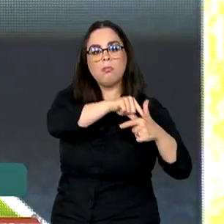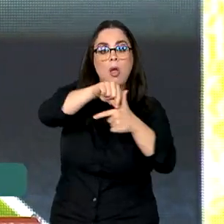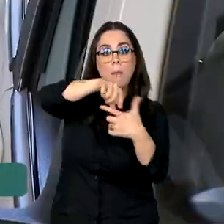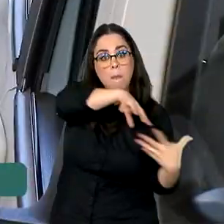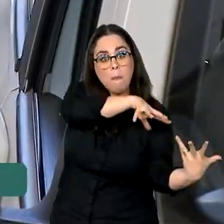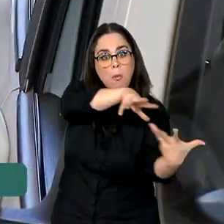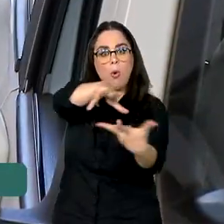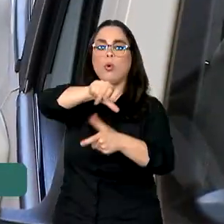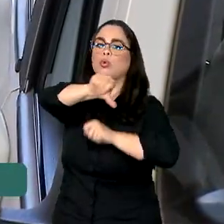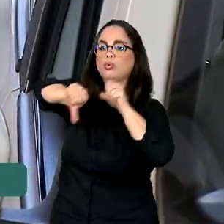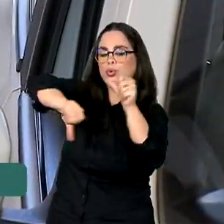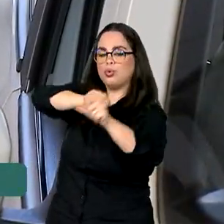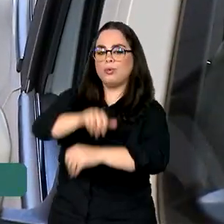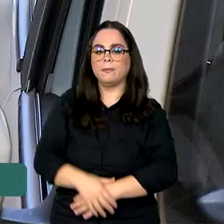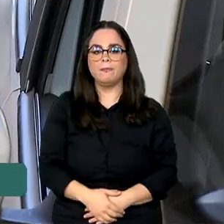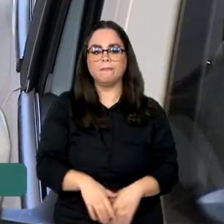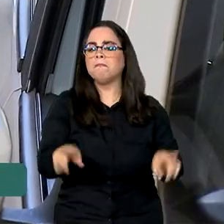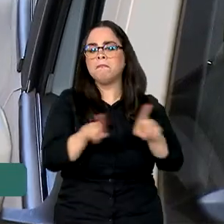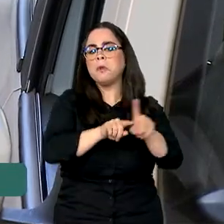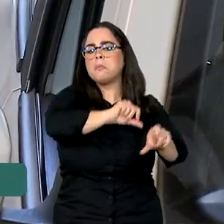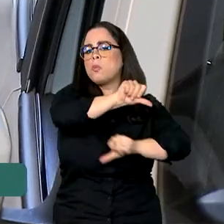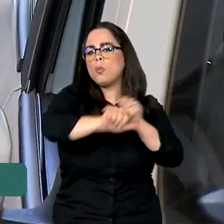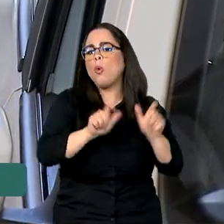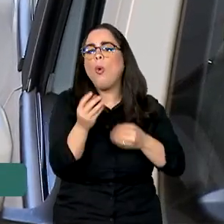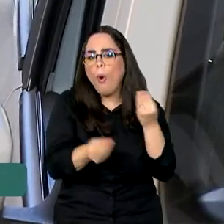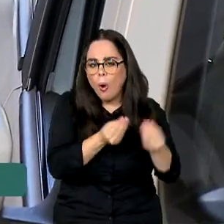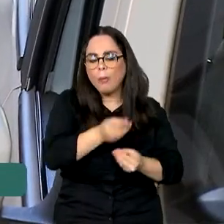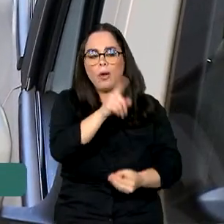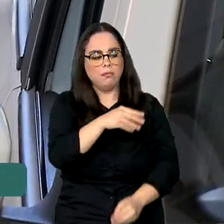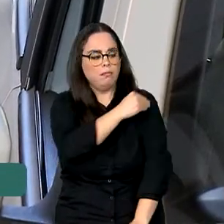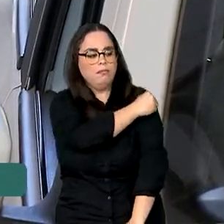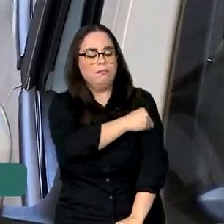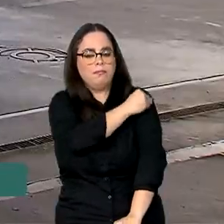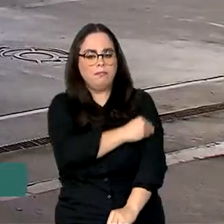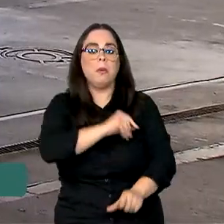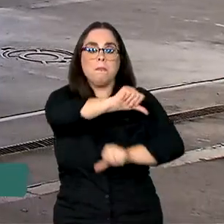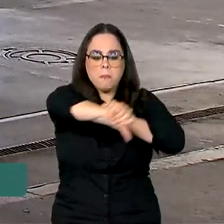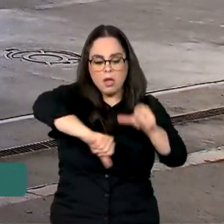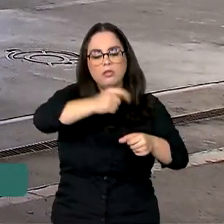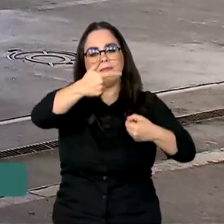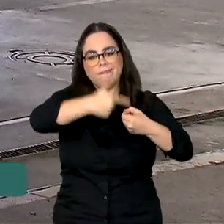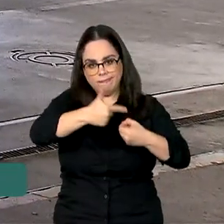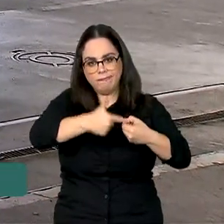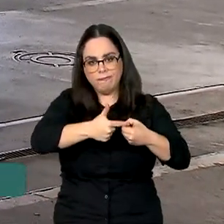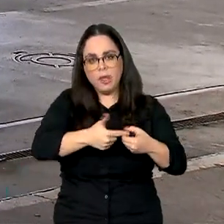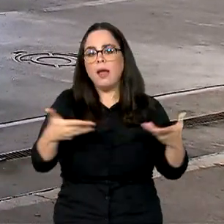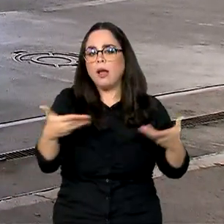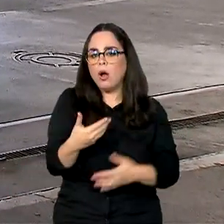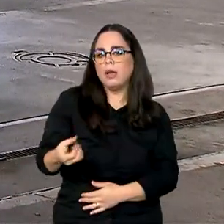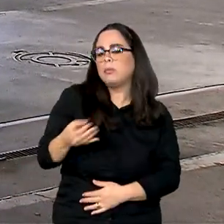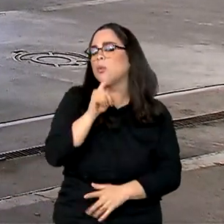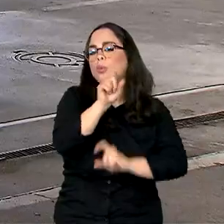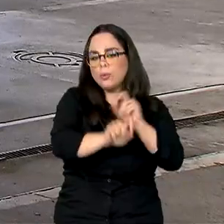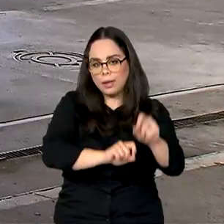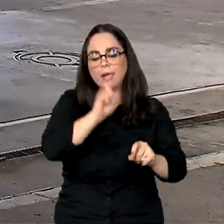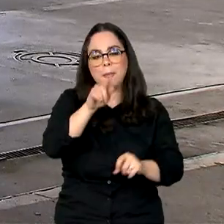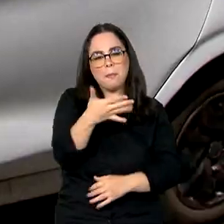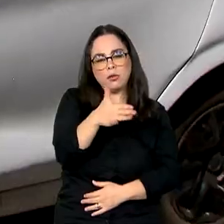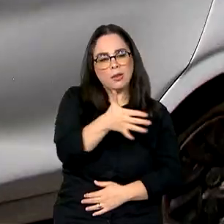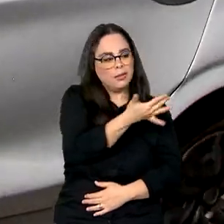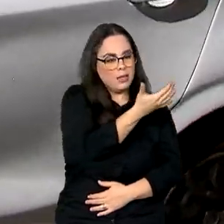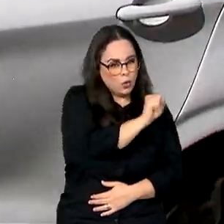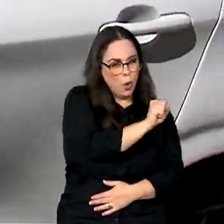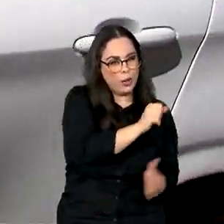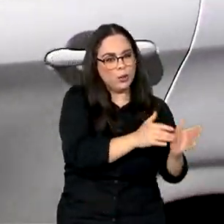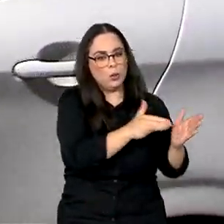no mundo. Uma das mudanças será na mistura de etanol à gasolina, que atualmente varia entre 18%